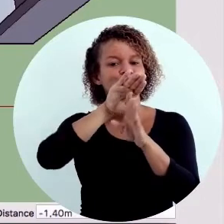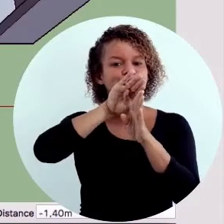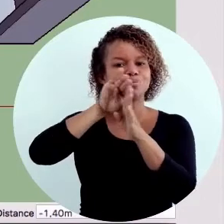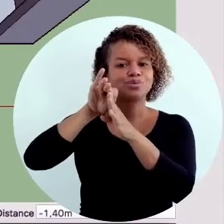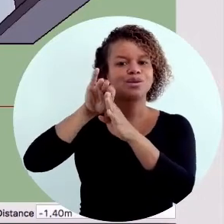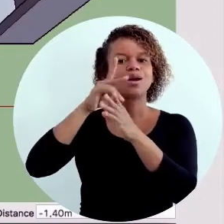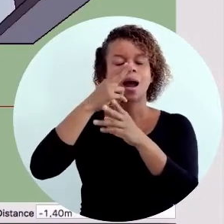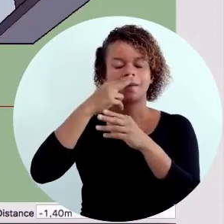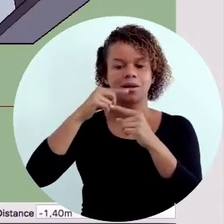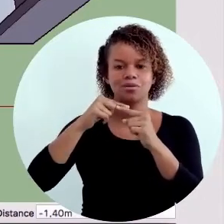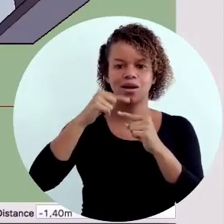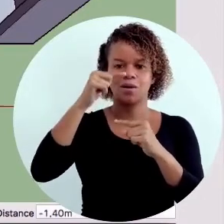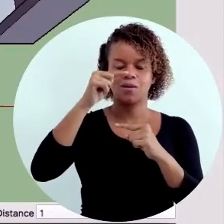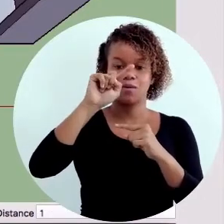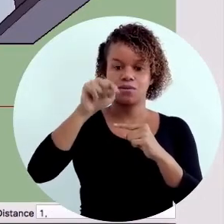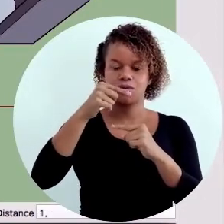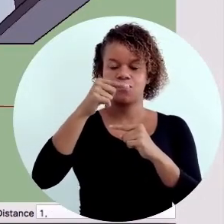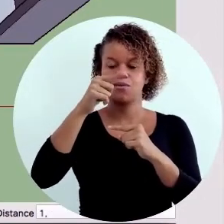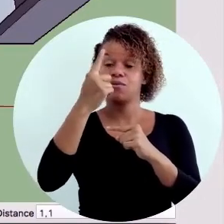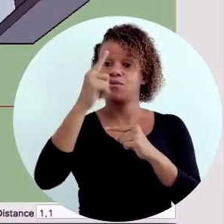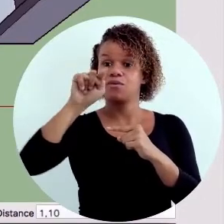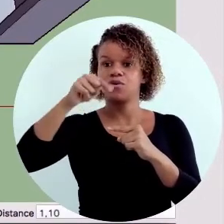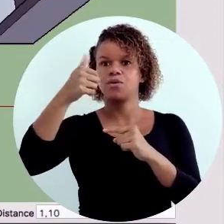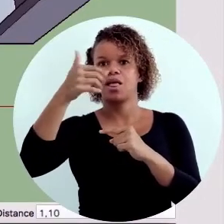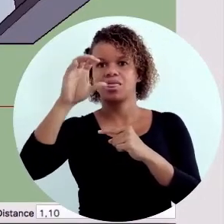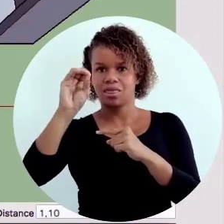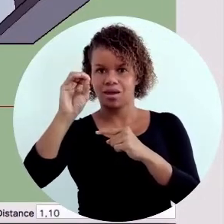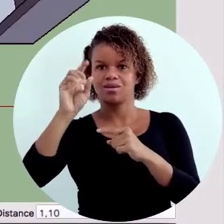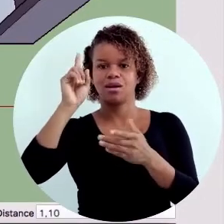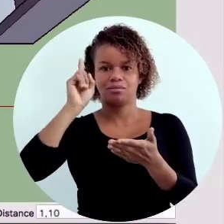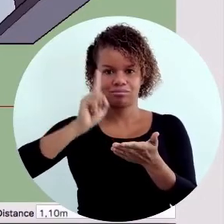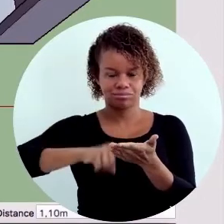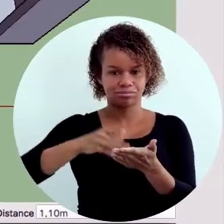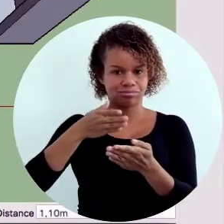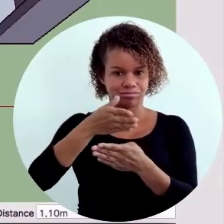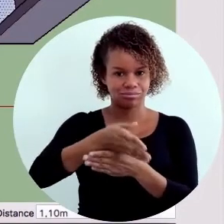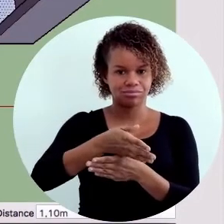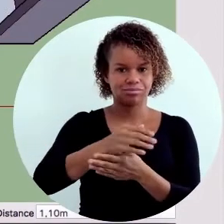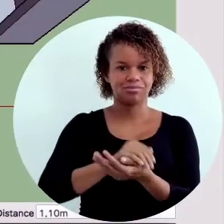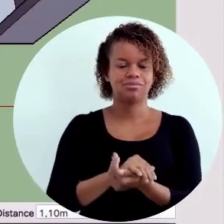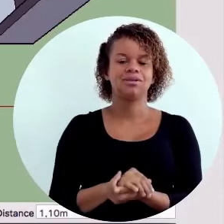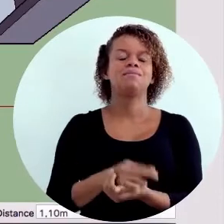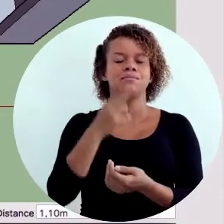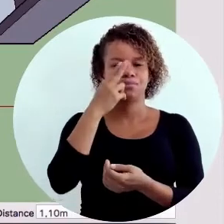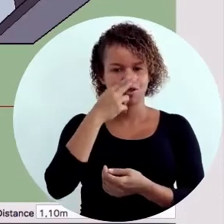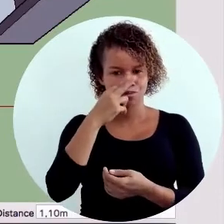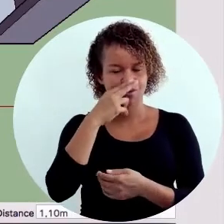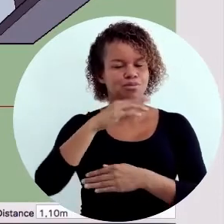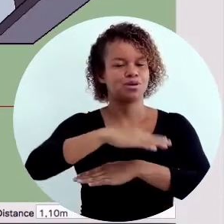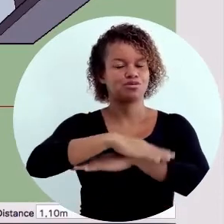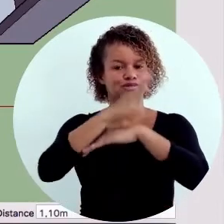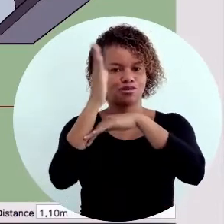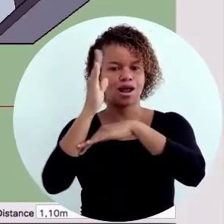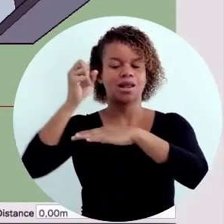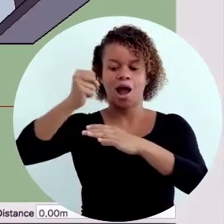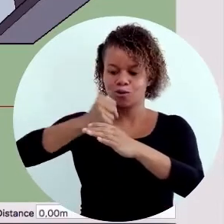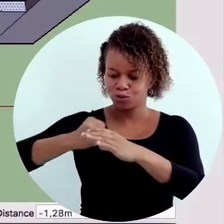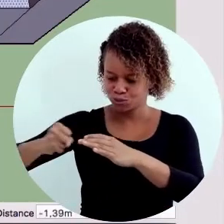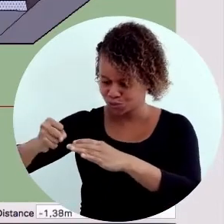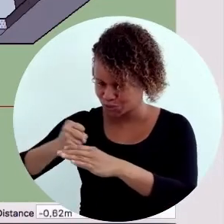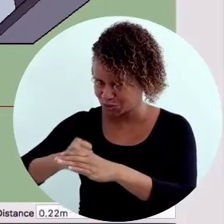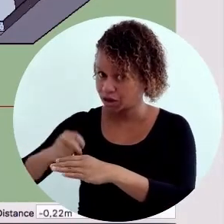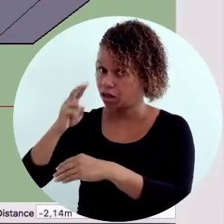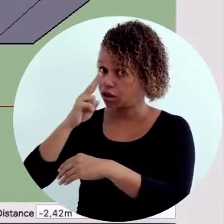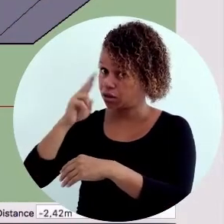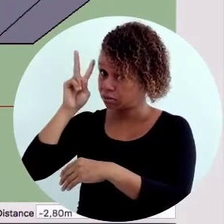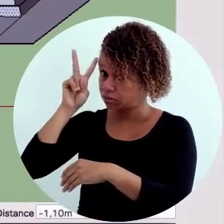eu vou criar o peitorio com a distância de 1,10. Enter. A mesma coisa para a janela da